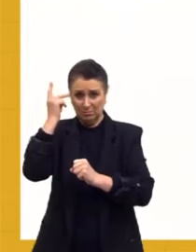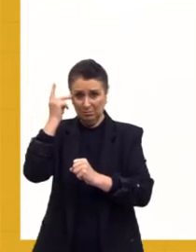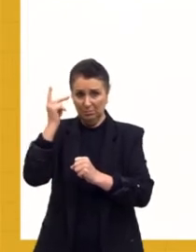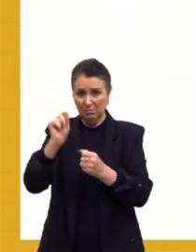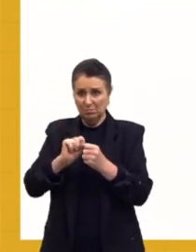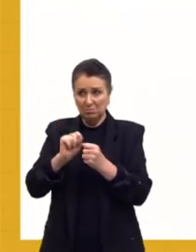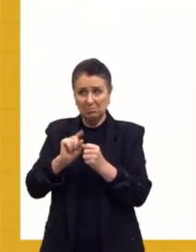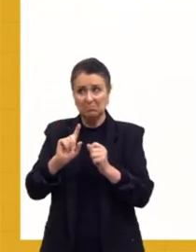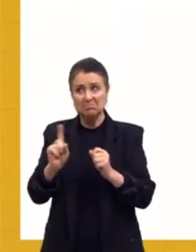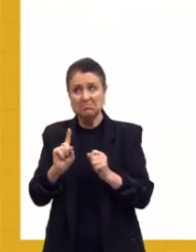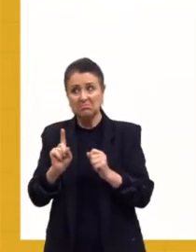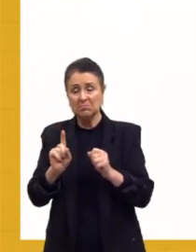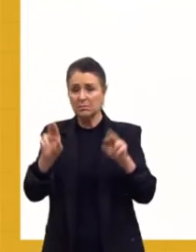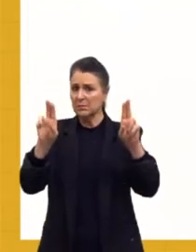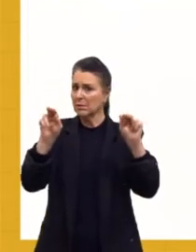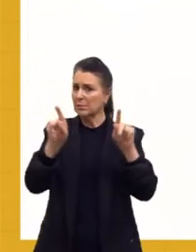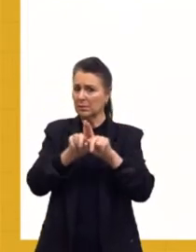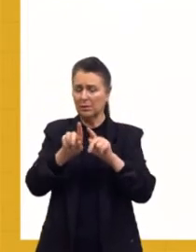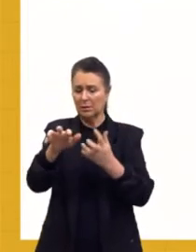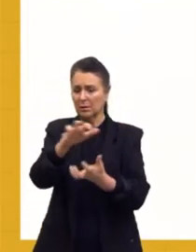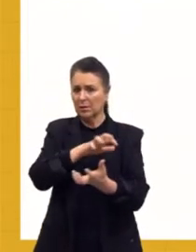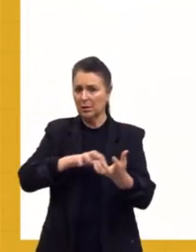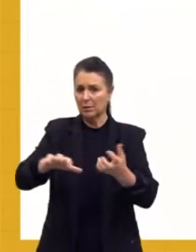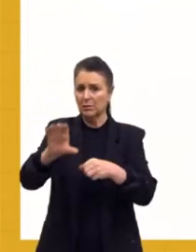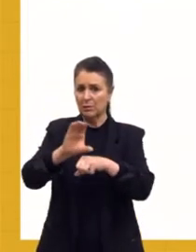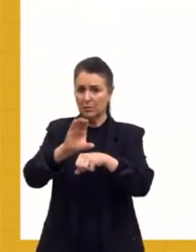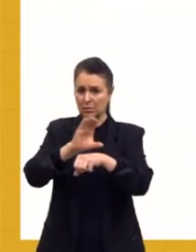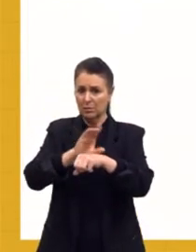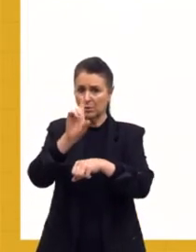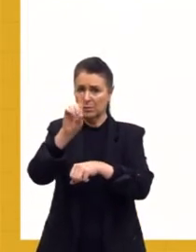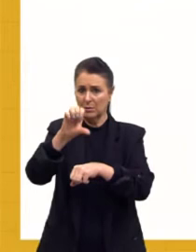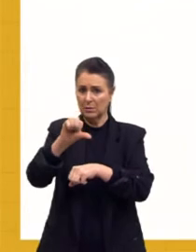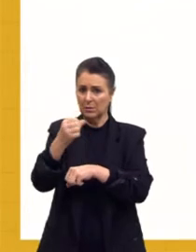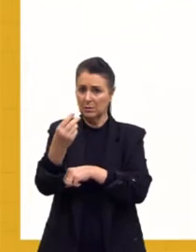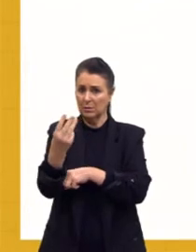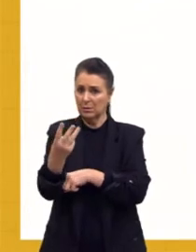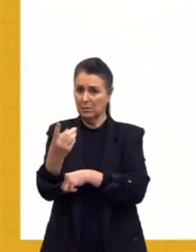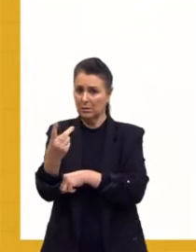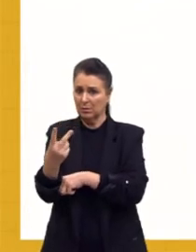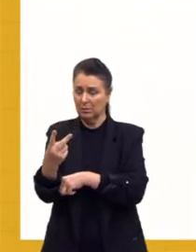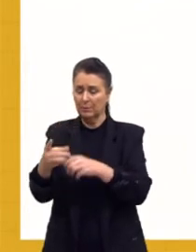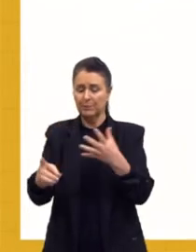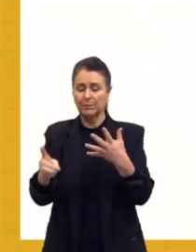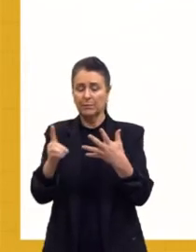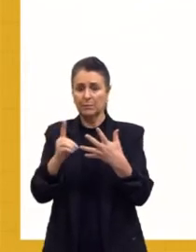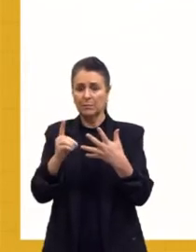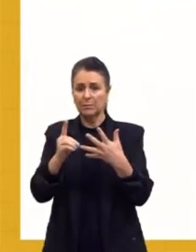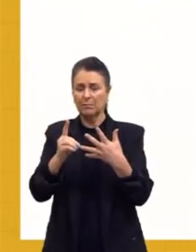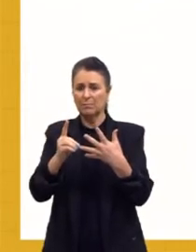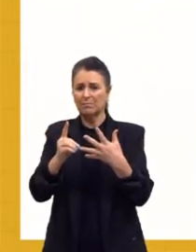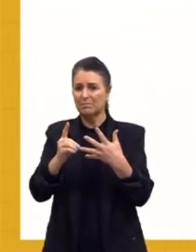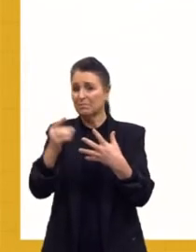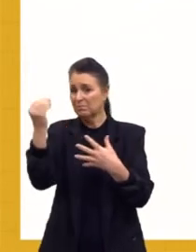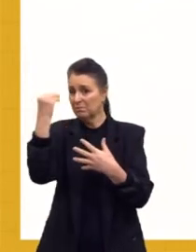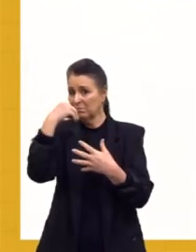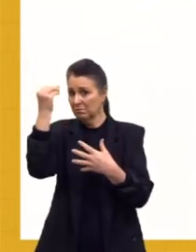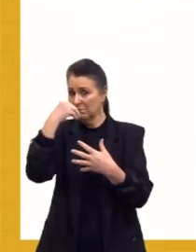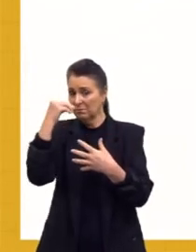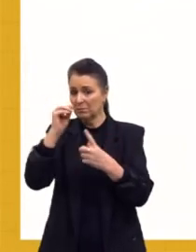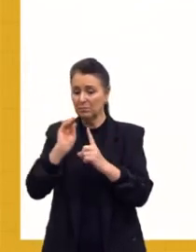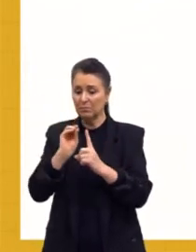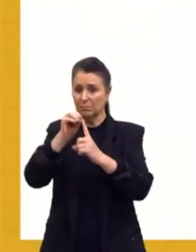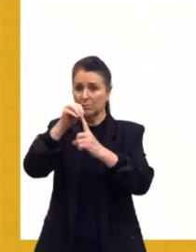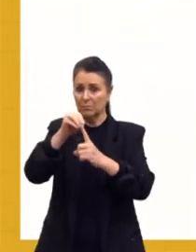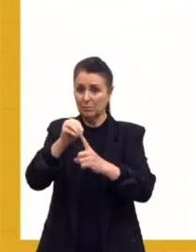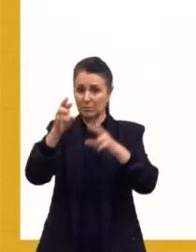das pautas daquela revolução constitucionalista de 32. Na opção D. Fragilidade das oligarquias